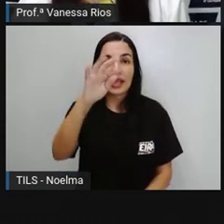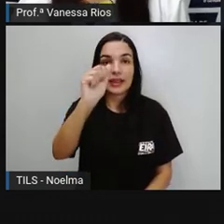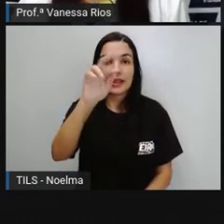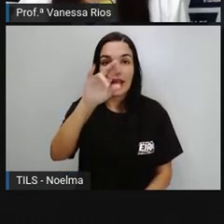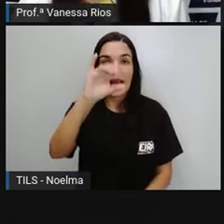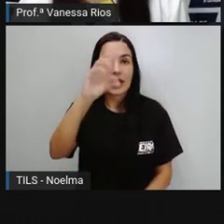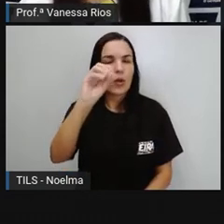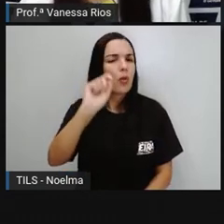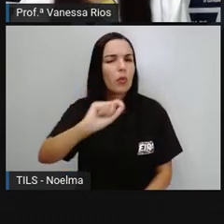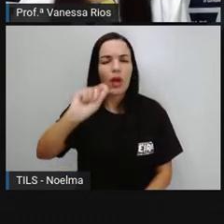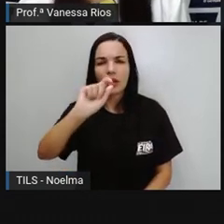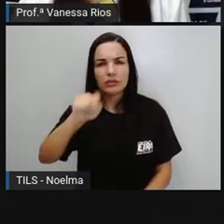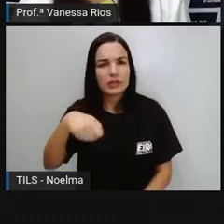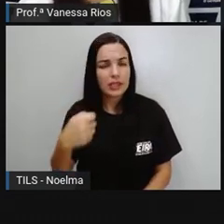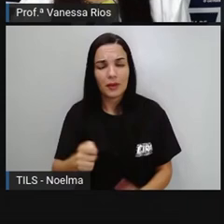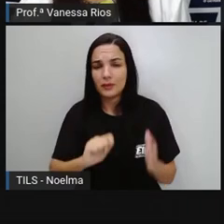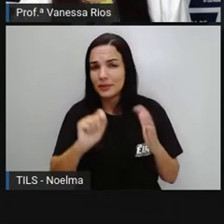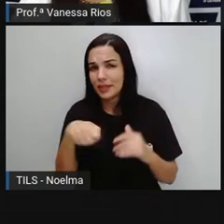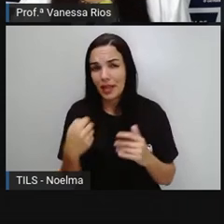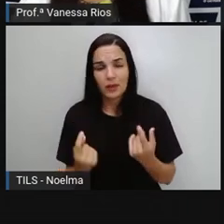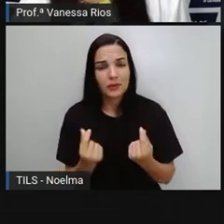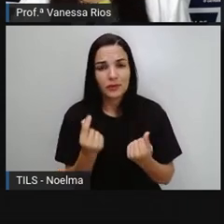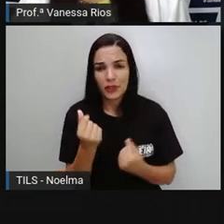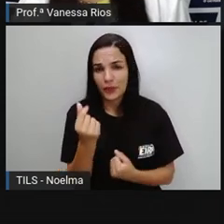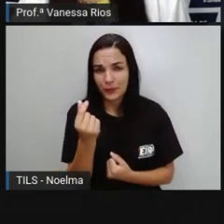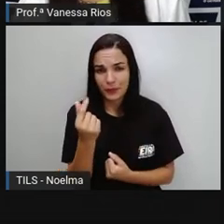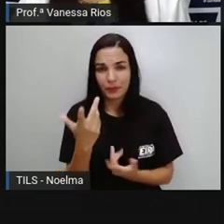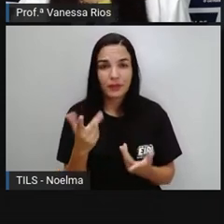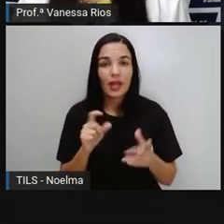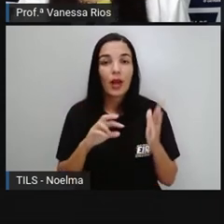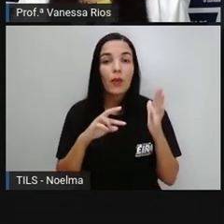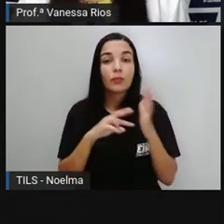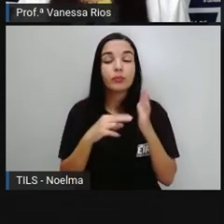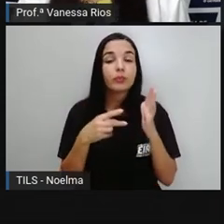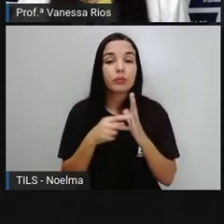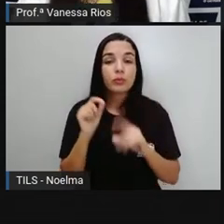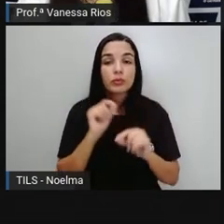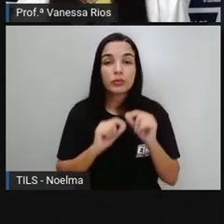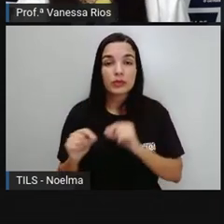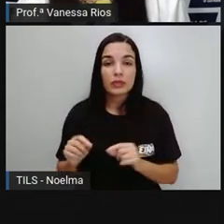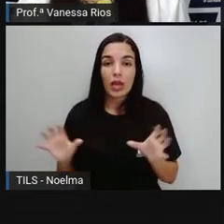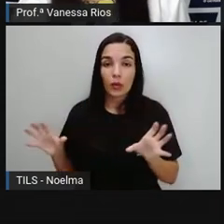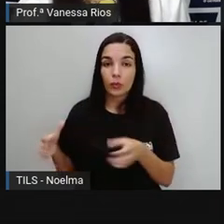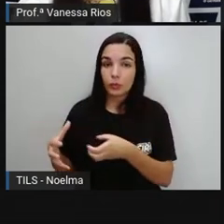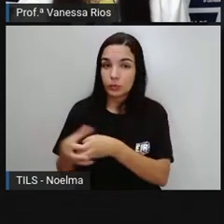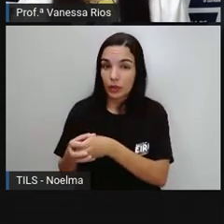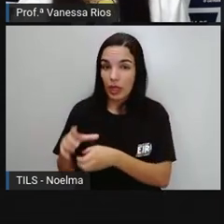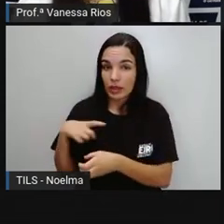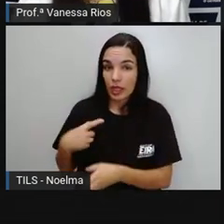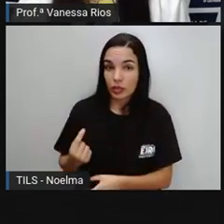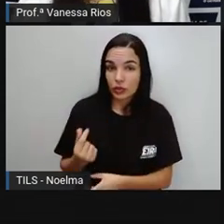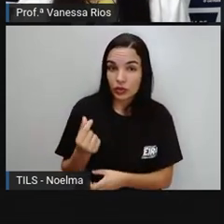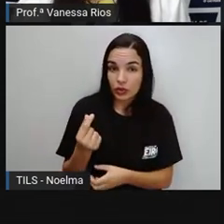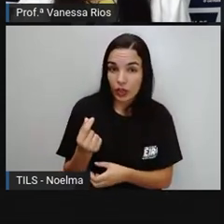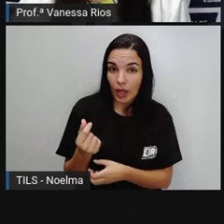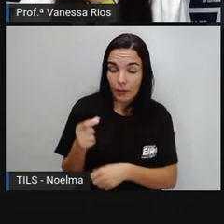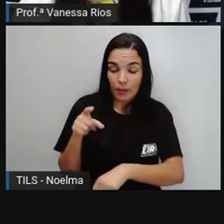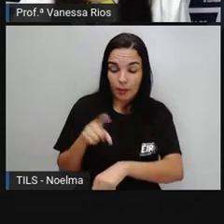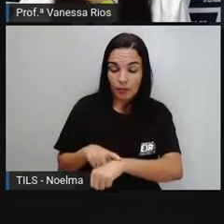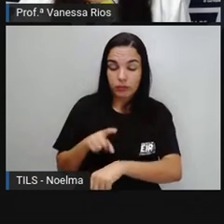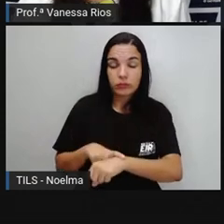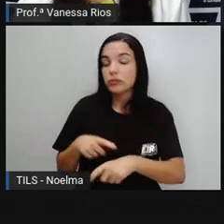regras E instituições Cujo objetivo É organizar Moeda Em um determinado Espaço